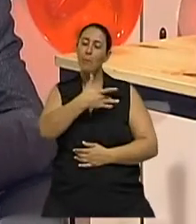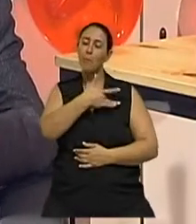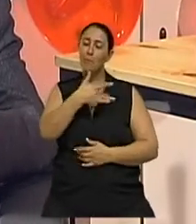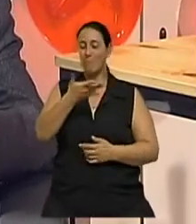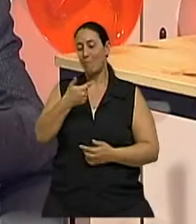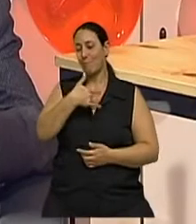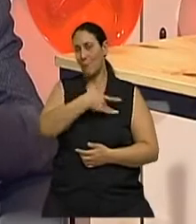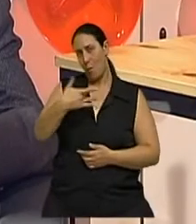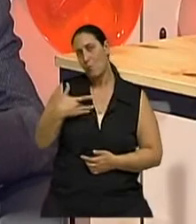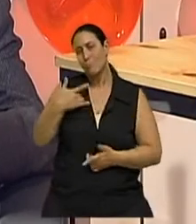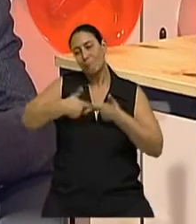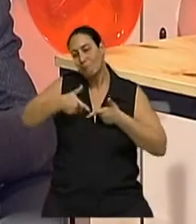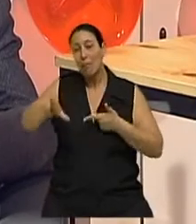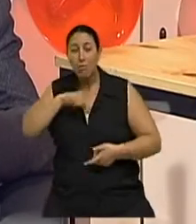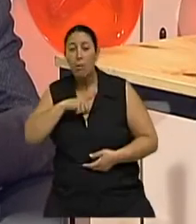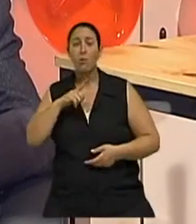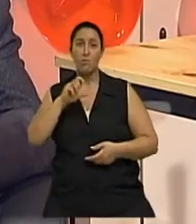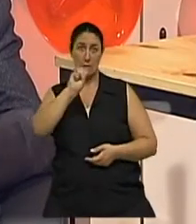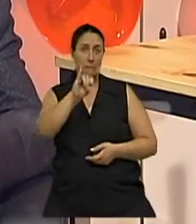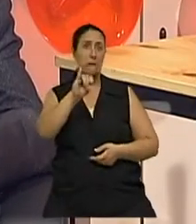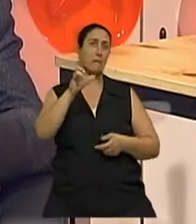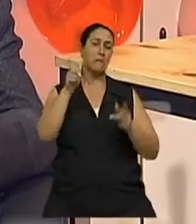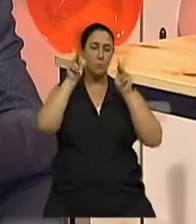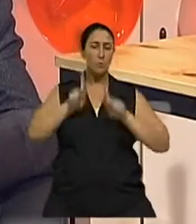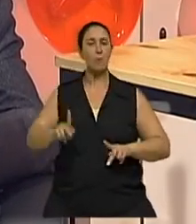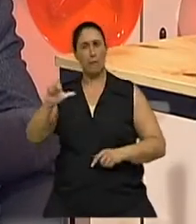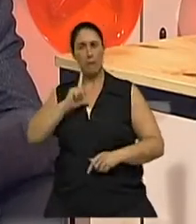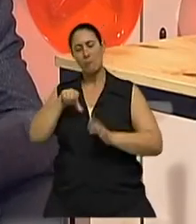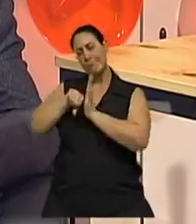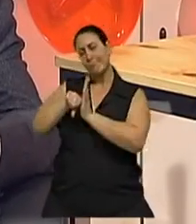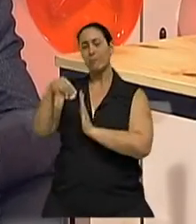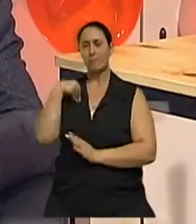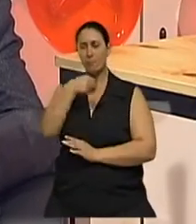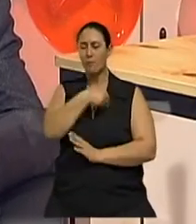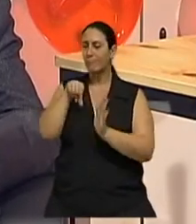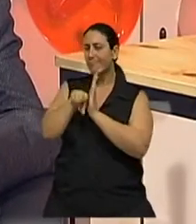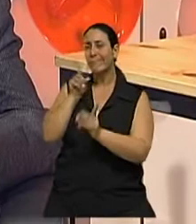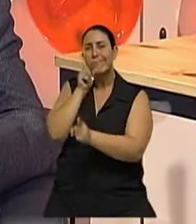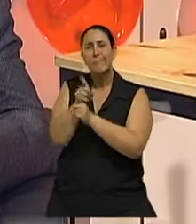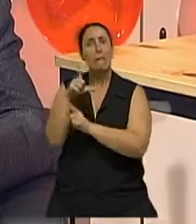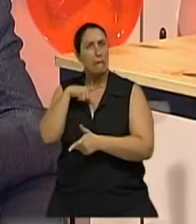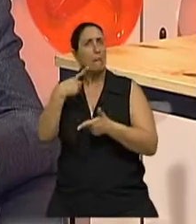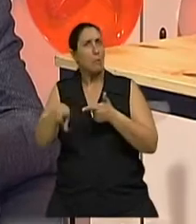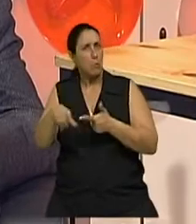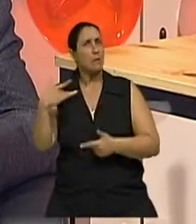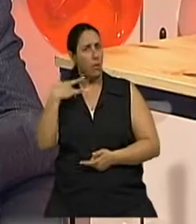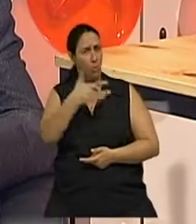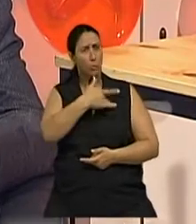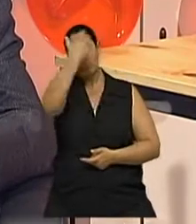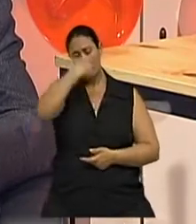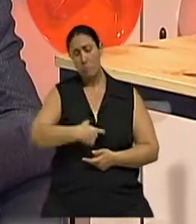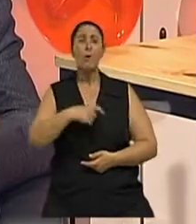sabe que uma pessoa pode ter uma... Uma pessoa que tem um determinado diagnóstico médico, um problema de saúde, ela pode viver com a...